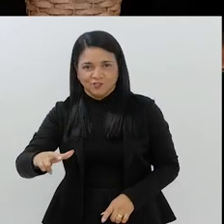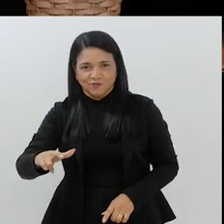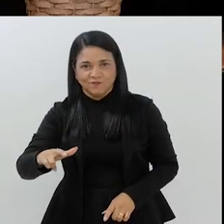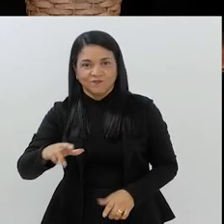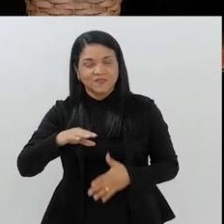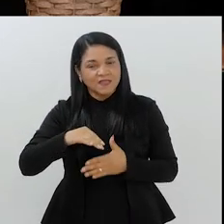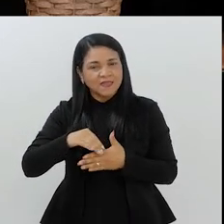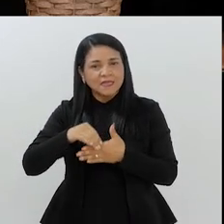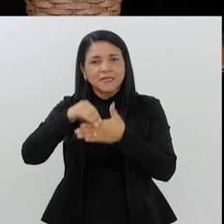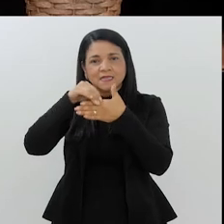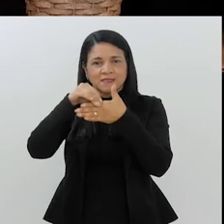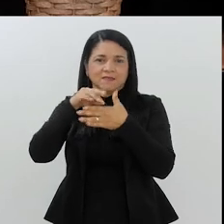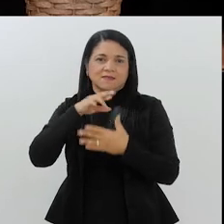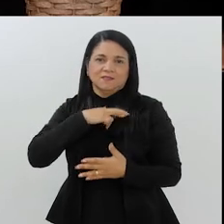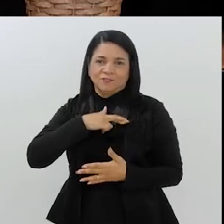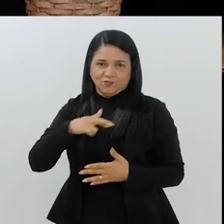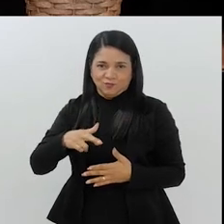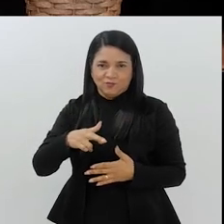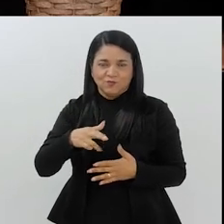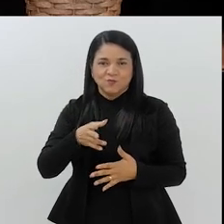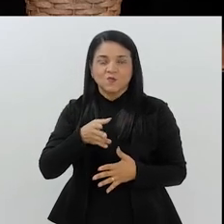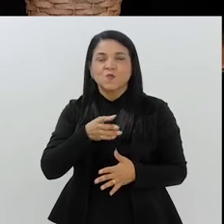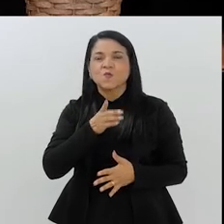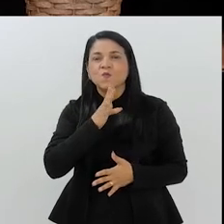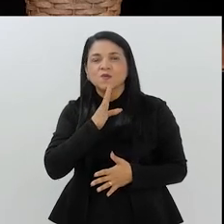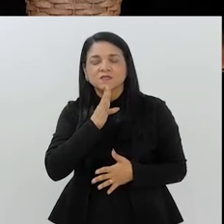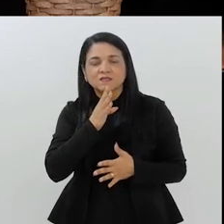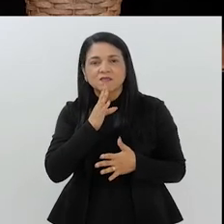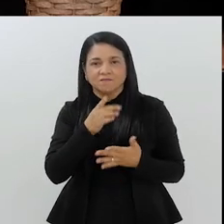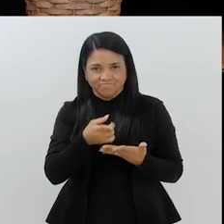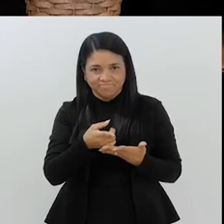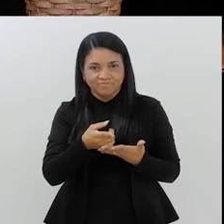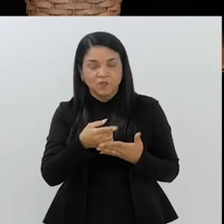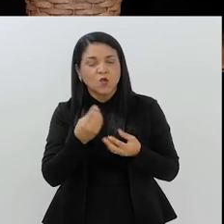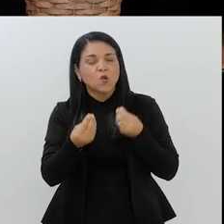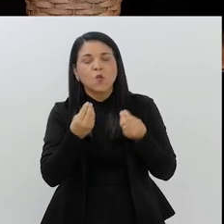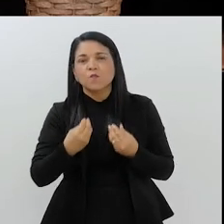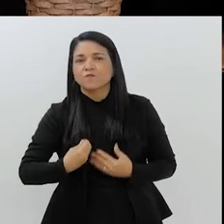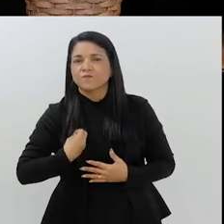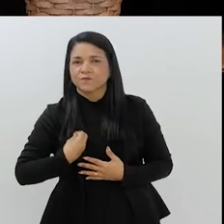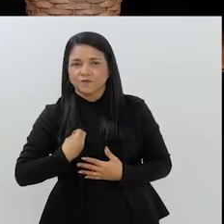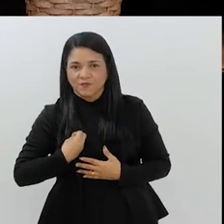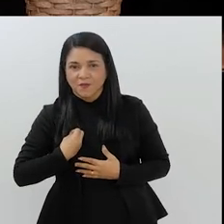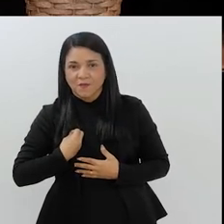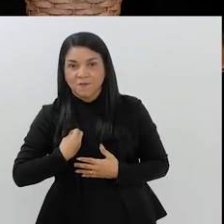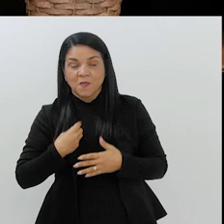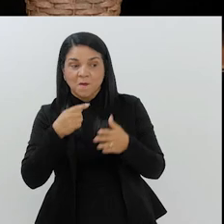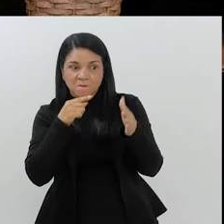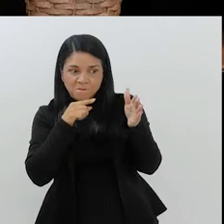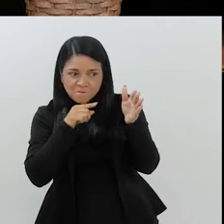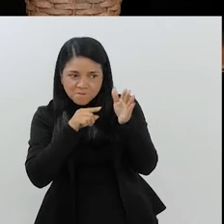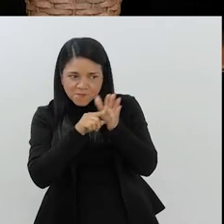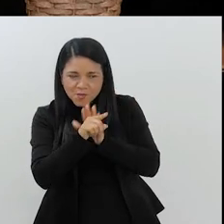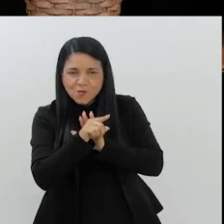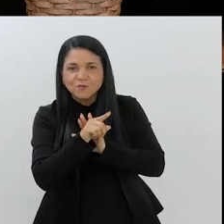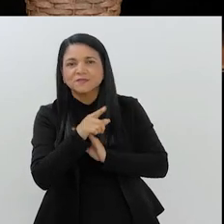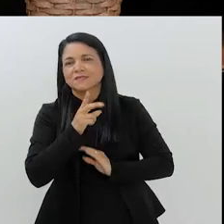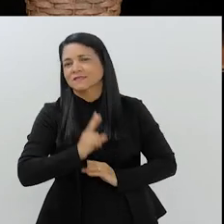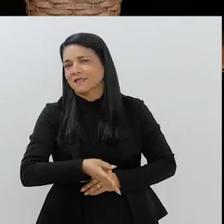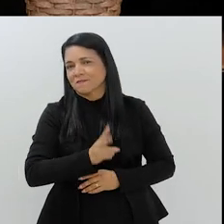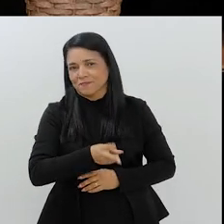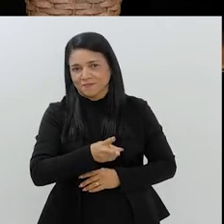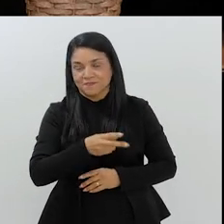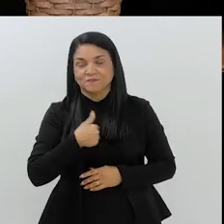cada líder religioso, como é a vida dele, porque é uma das perguntas que vocês mais fazem.